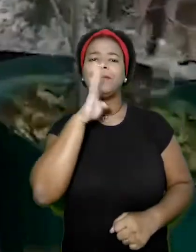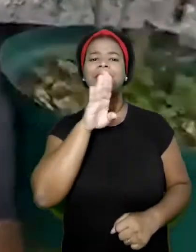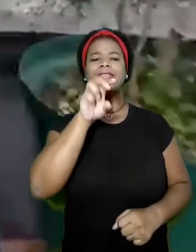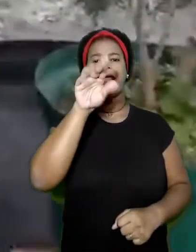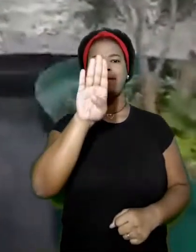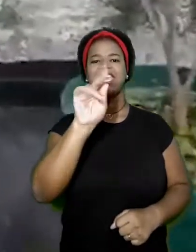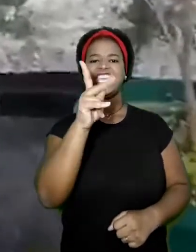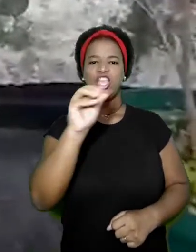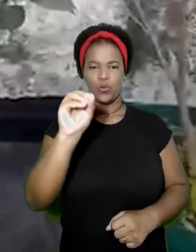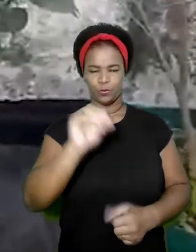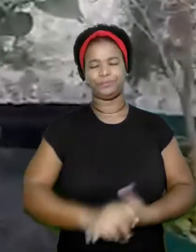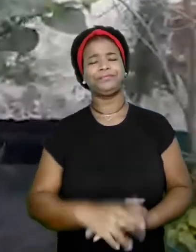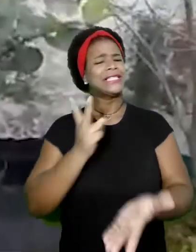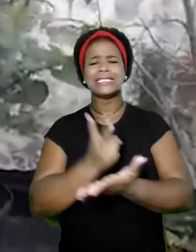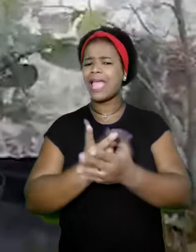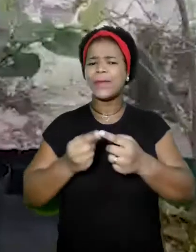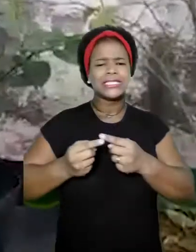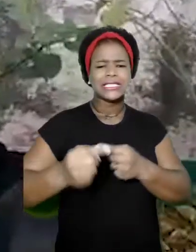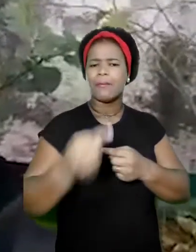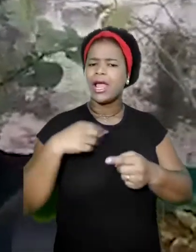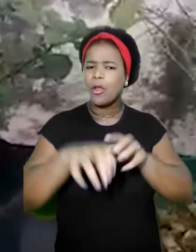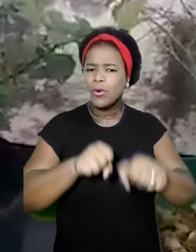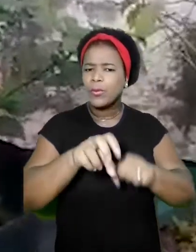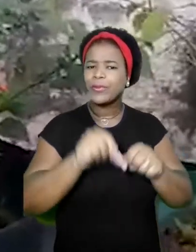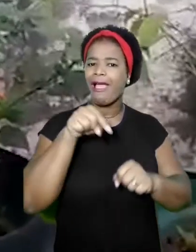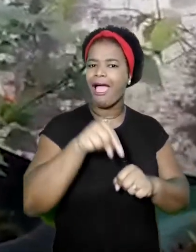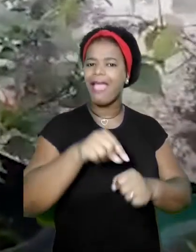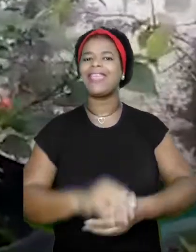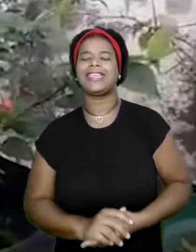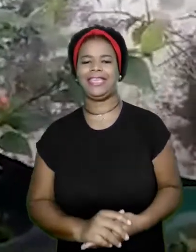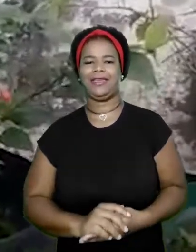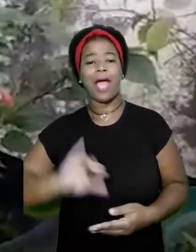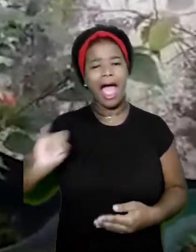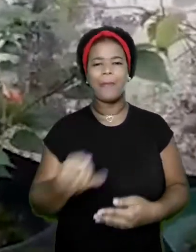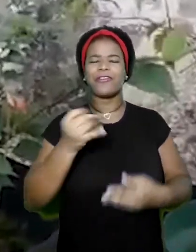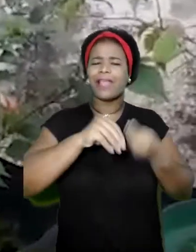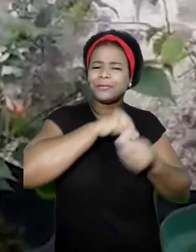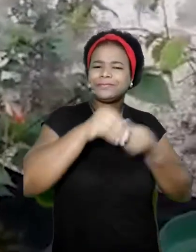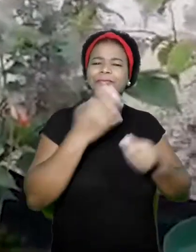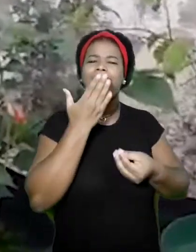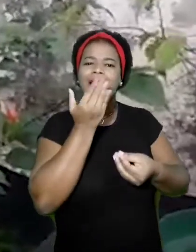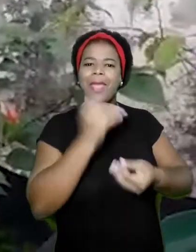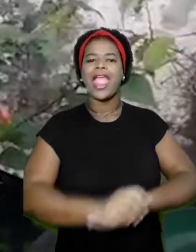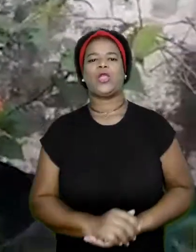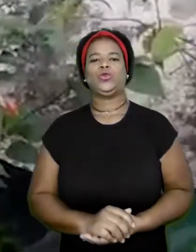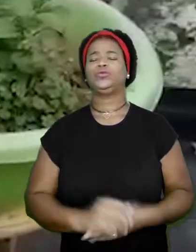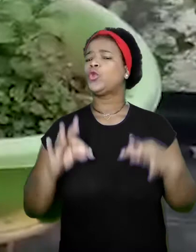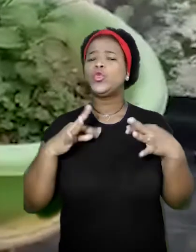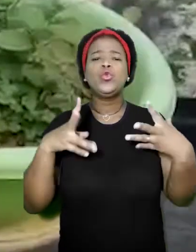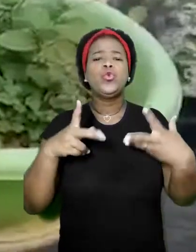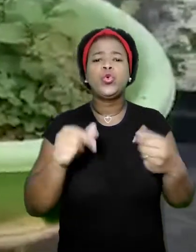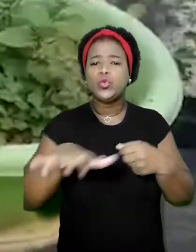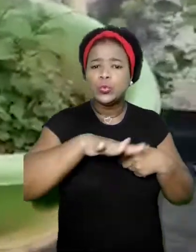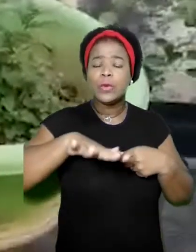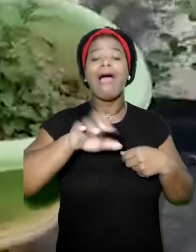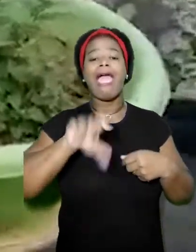biquinho Toda semana eu colho daqui Essas pimentas Pra poder temperar os alimentos E aqui